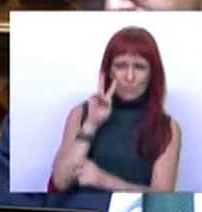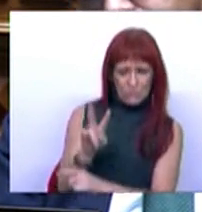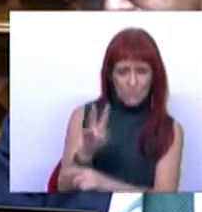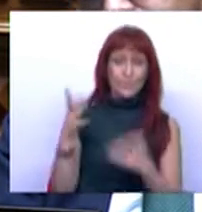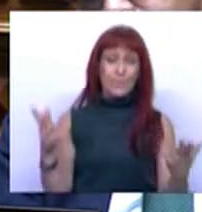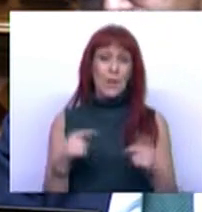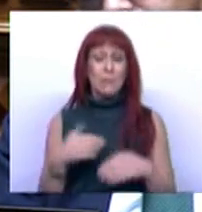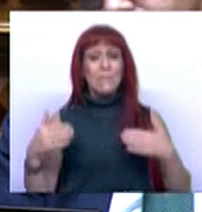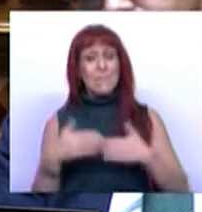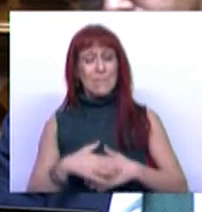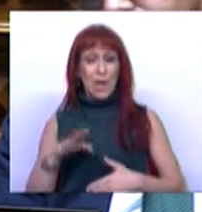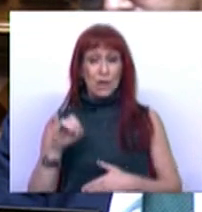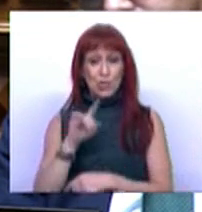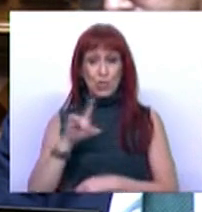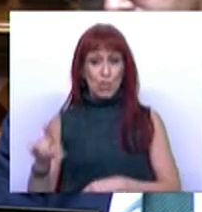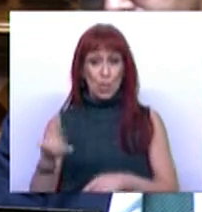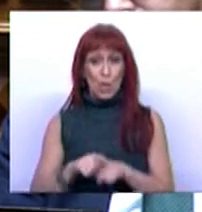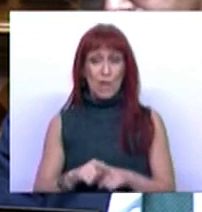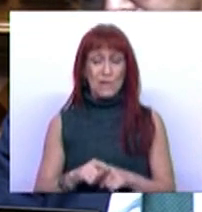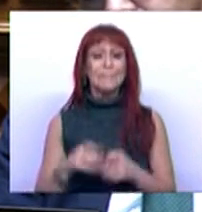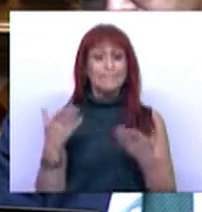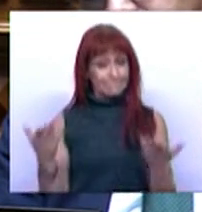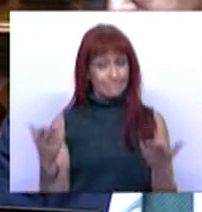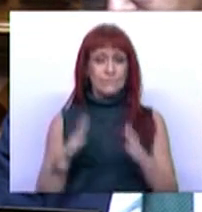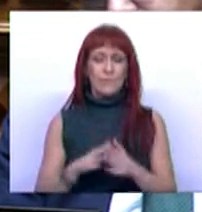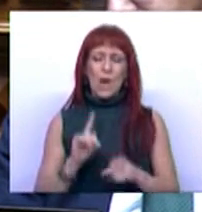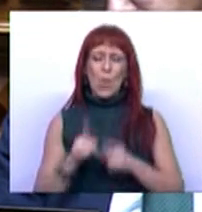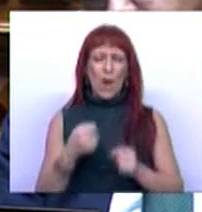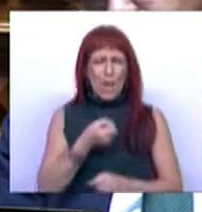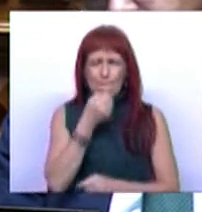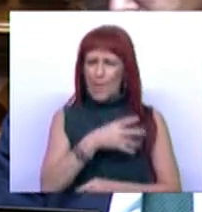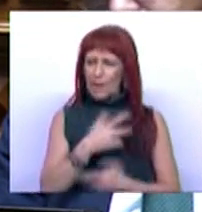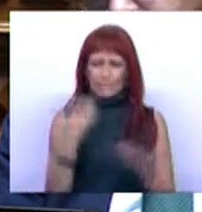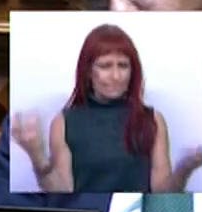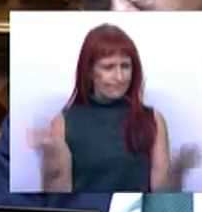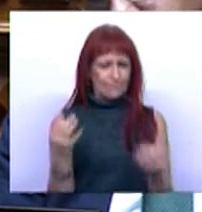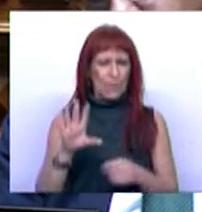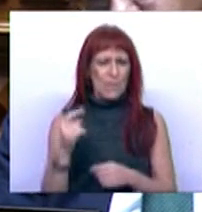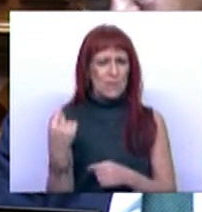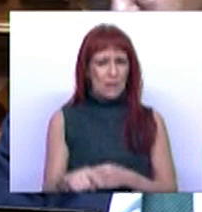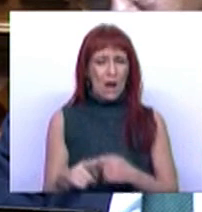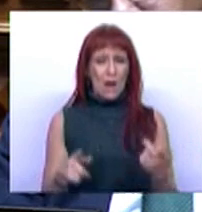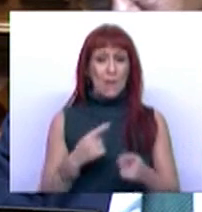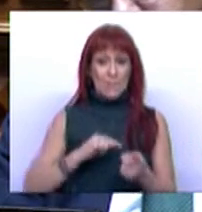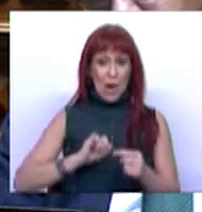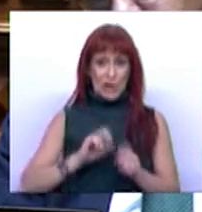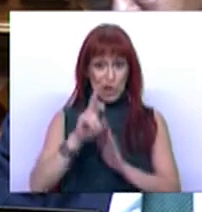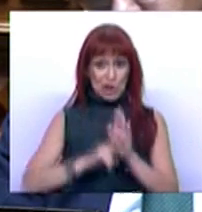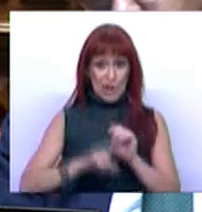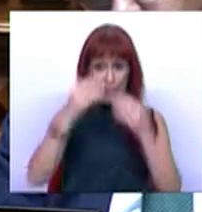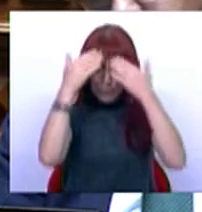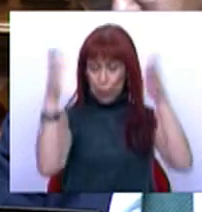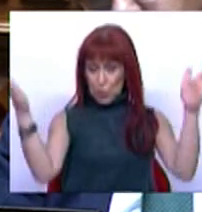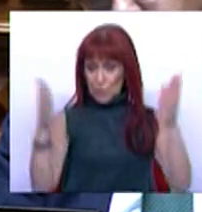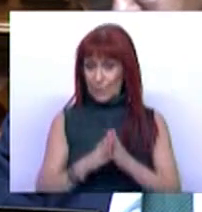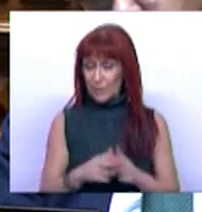O falecimento de Joel Eduardo Neves Aço Ferreira constitui uma perda irreparável para o país, para o nosso regime democrático,